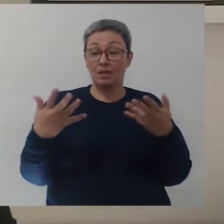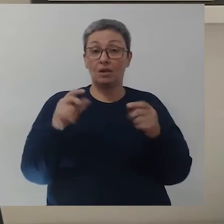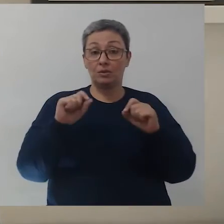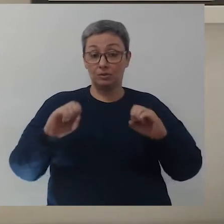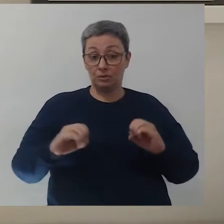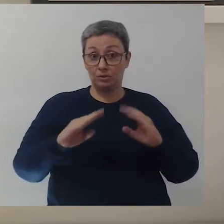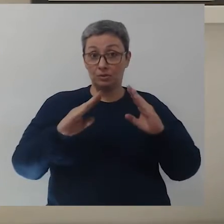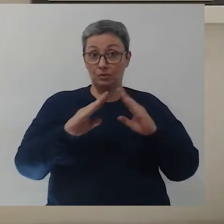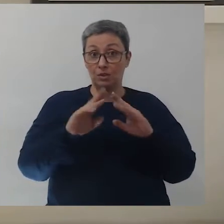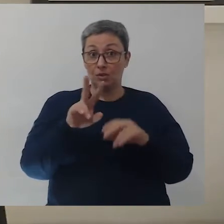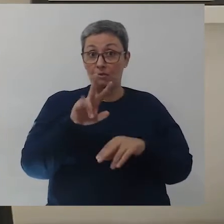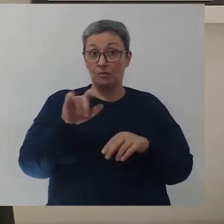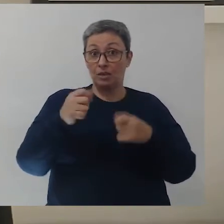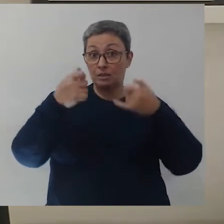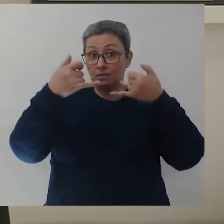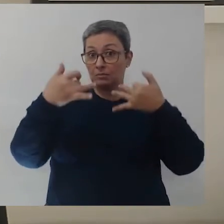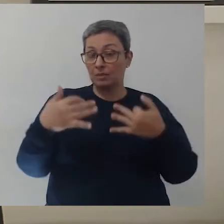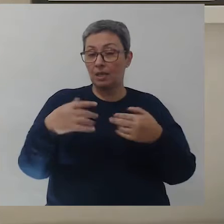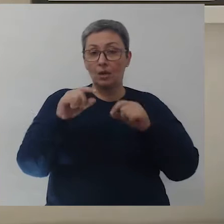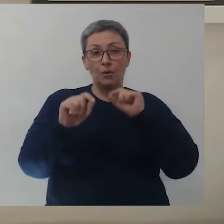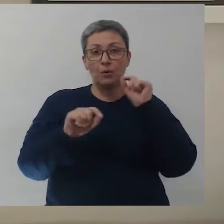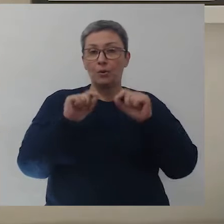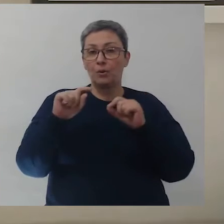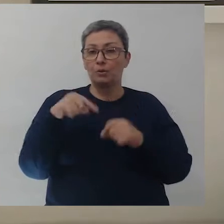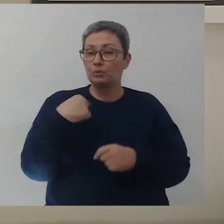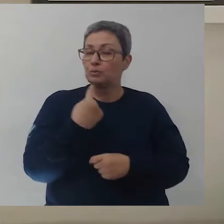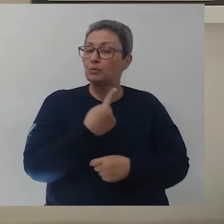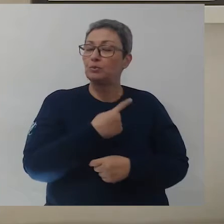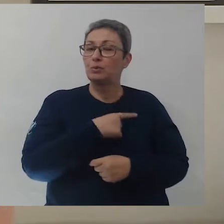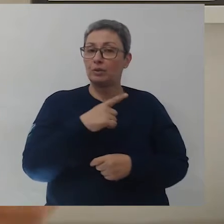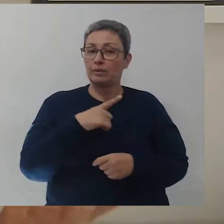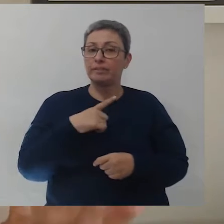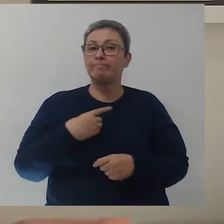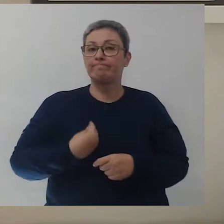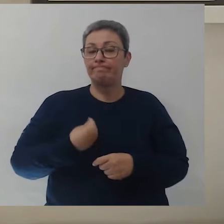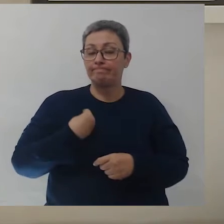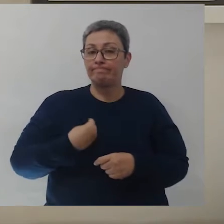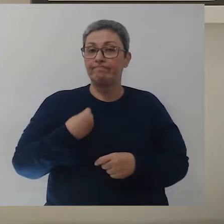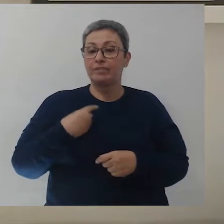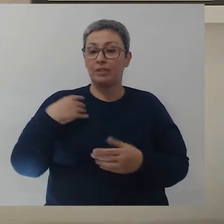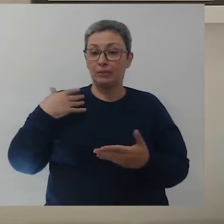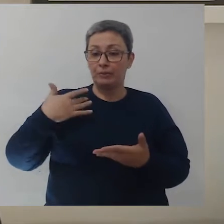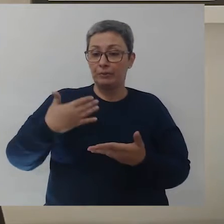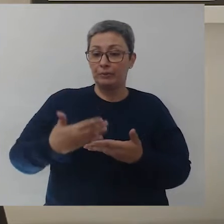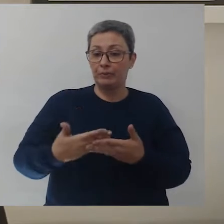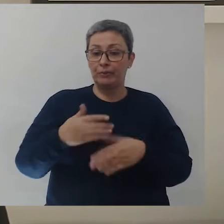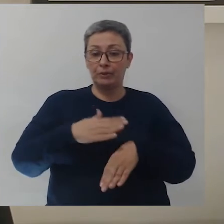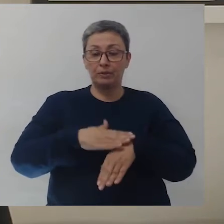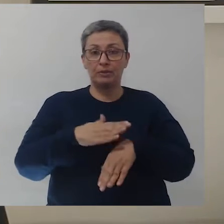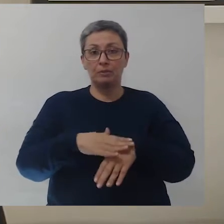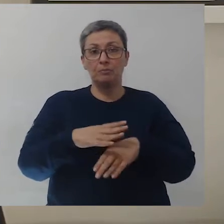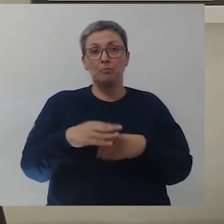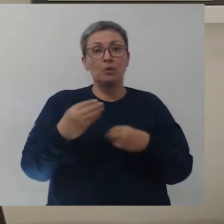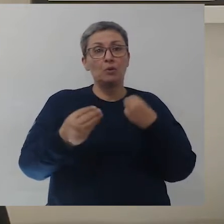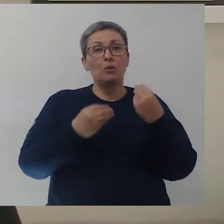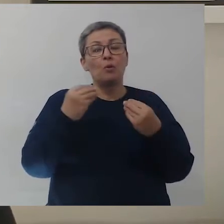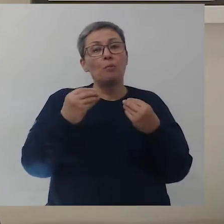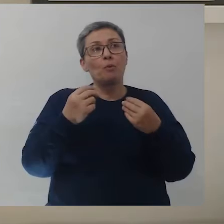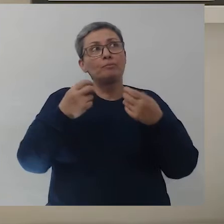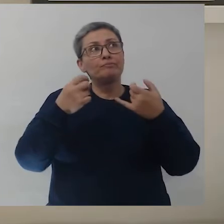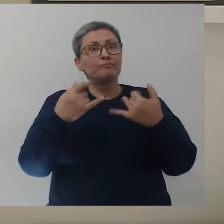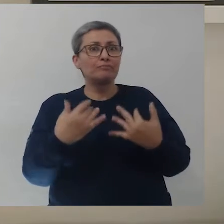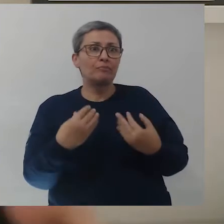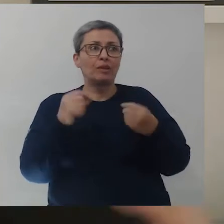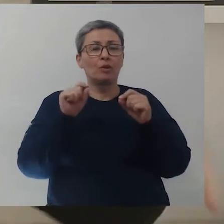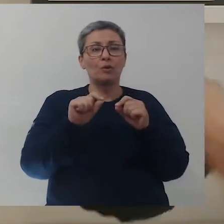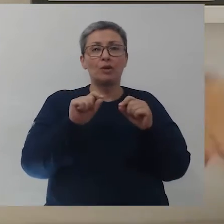Hoje, aqui no programa, a gente vai falar de algo que todos nós passamos aí nos últimos tempos, né? Como a gente costuma